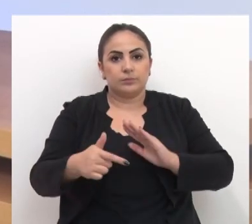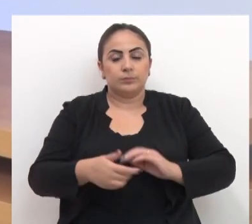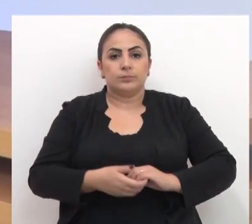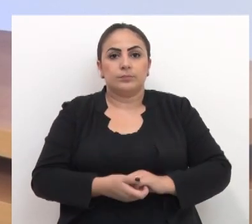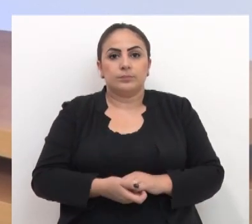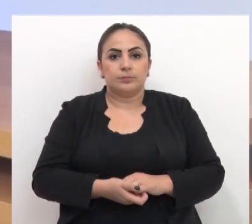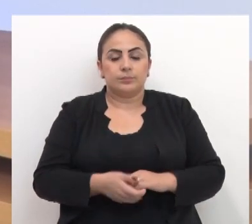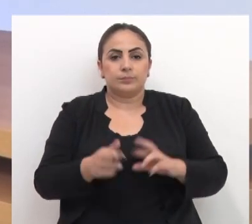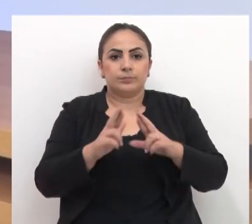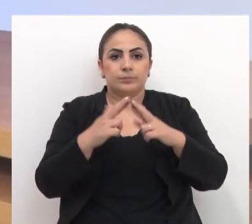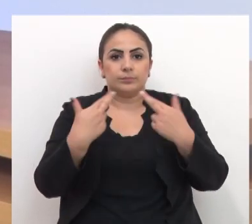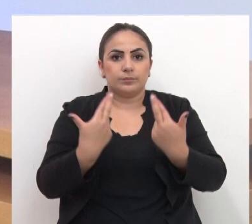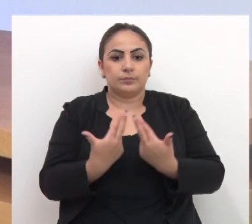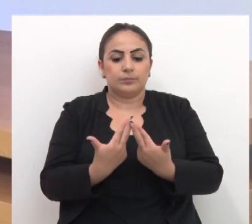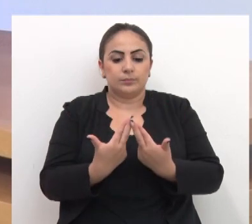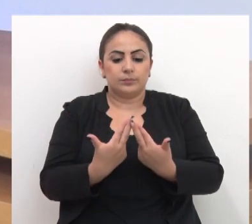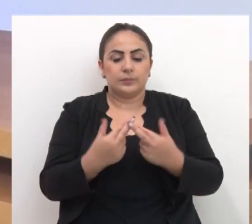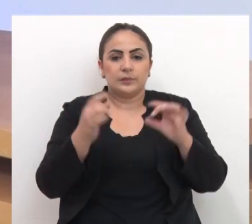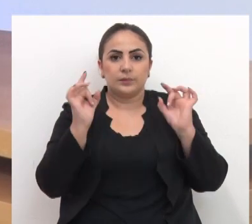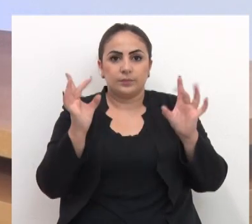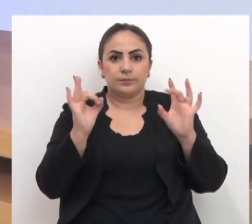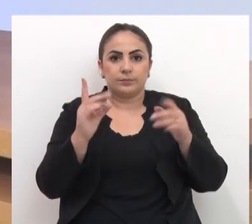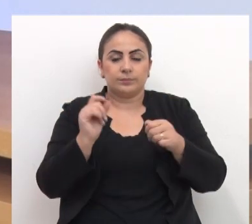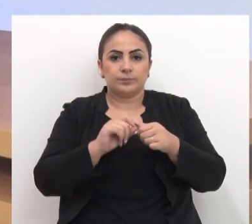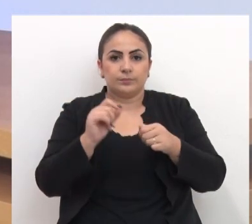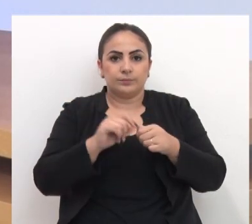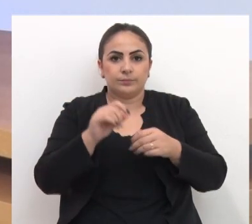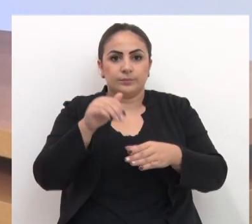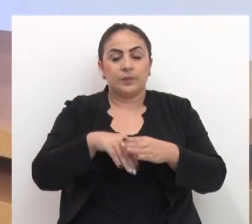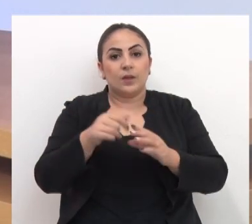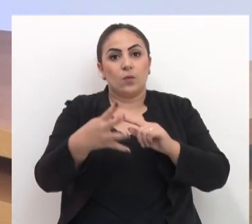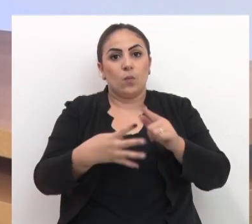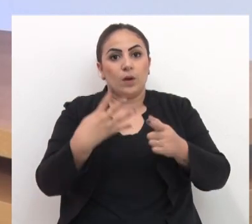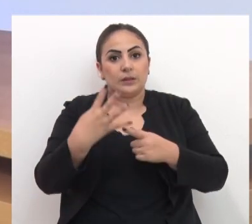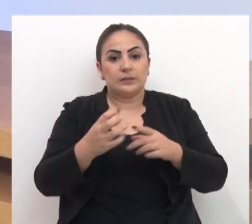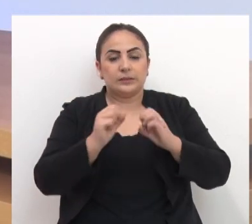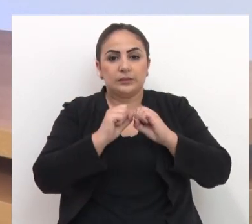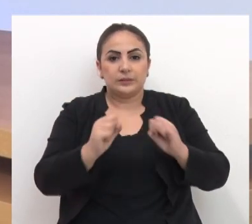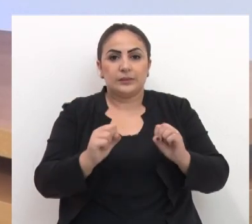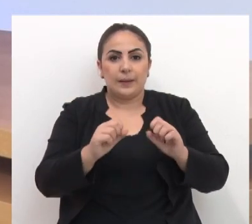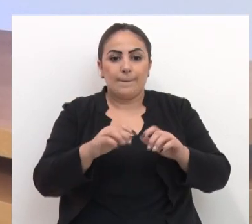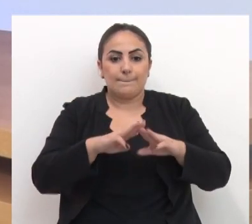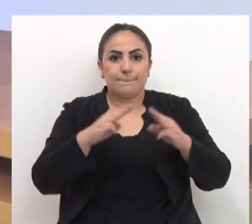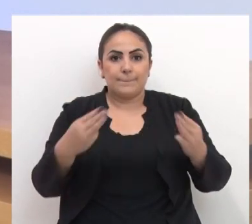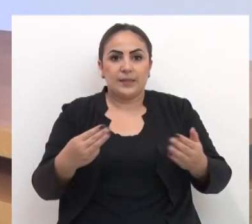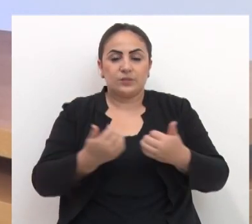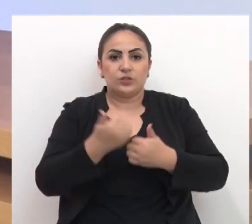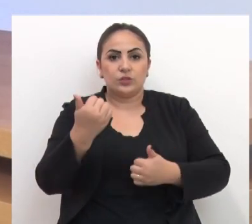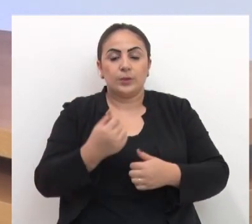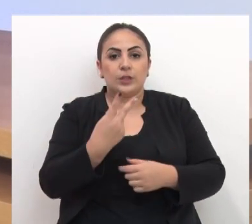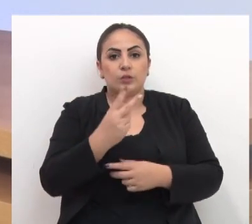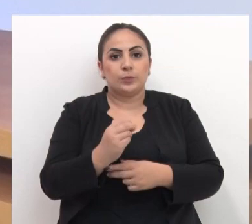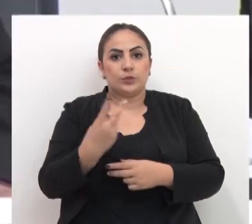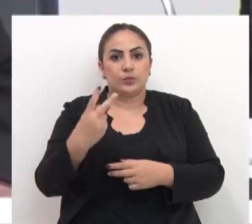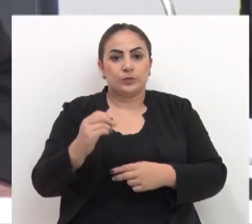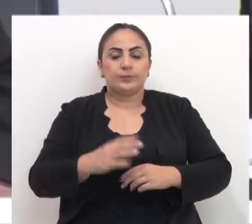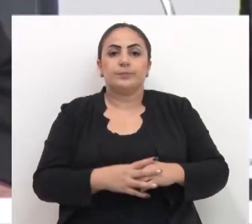semana. A reunião especial marcou a eleição da quarta secretaria da mesa diretora para 2020.